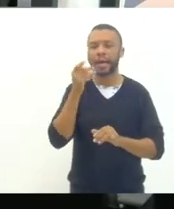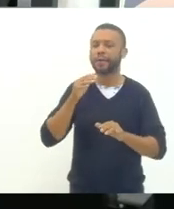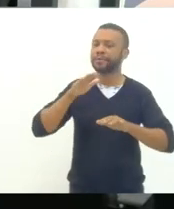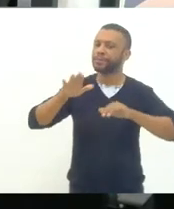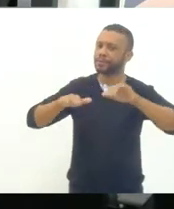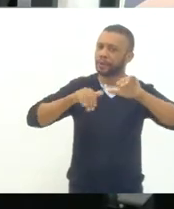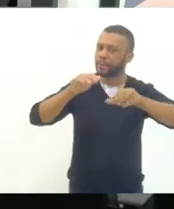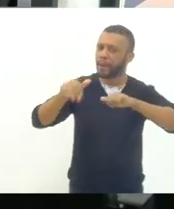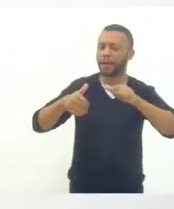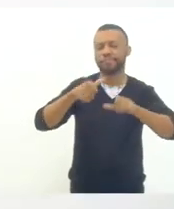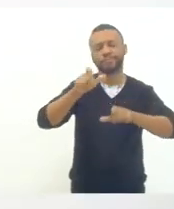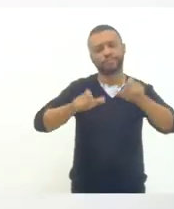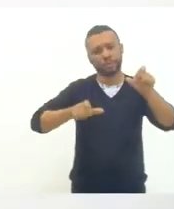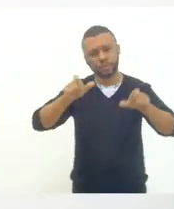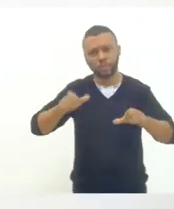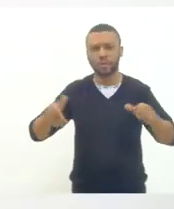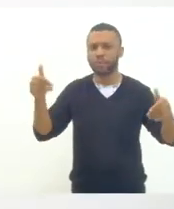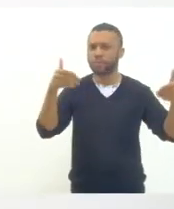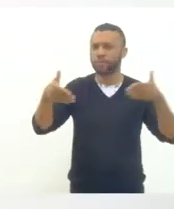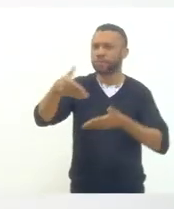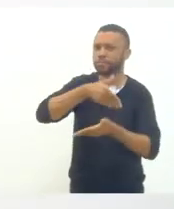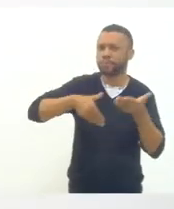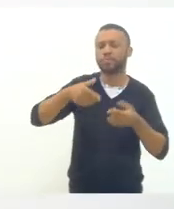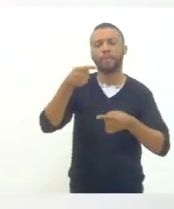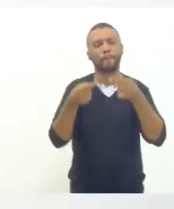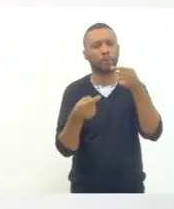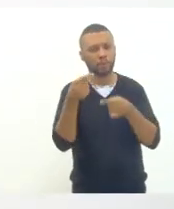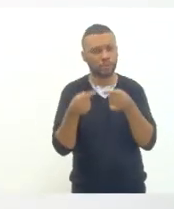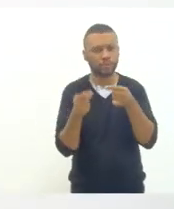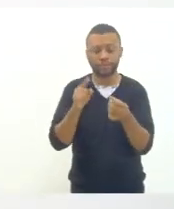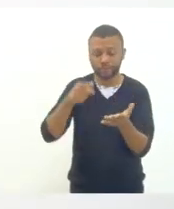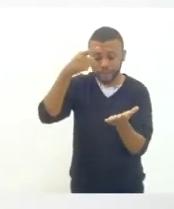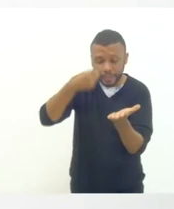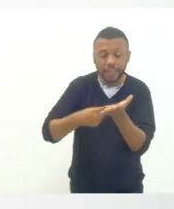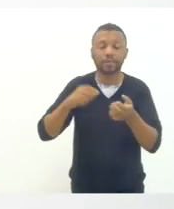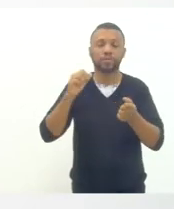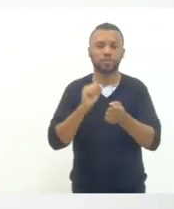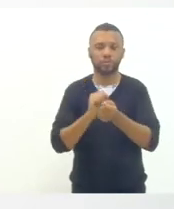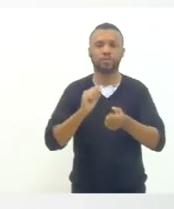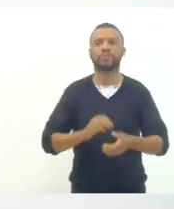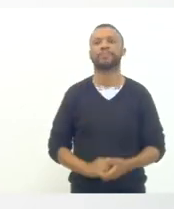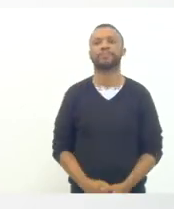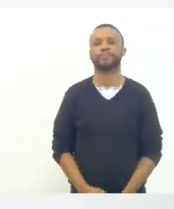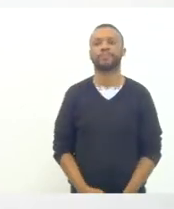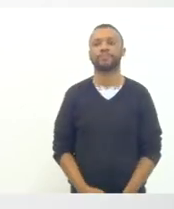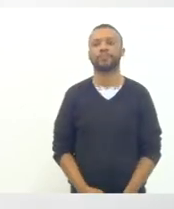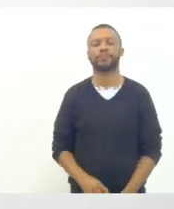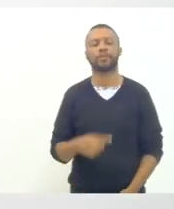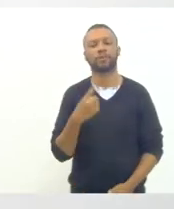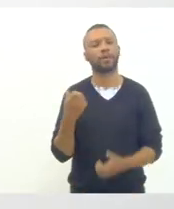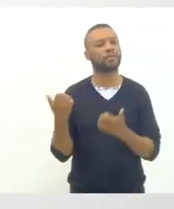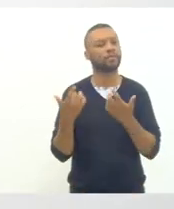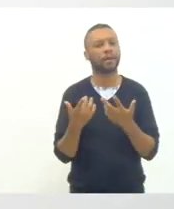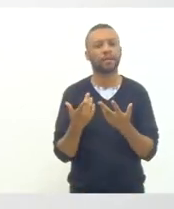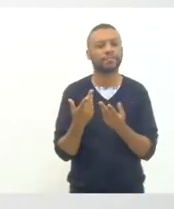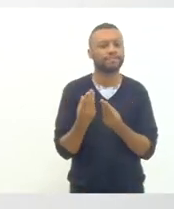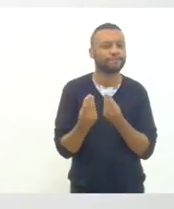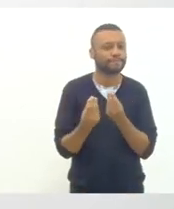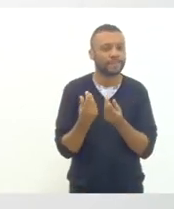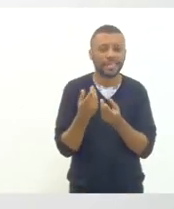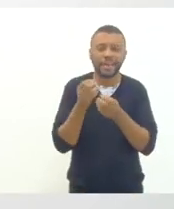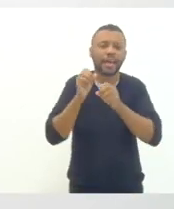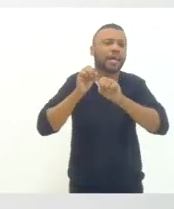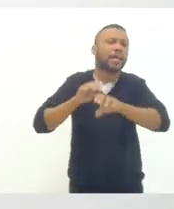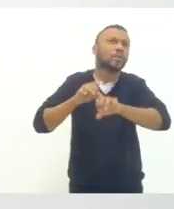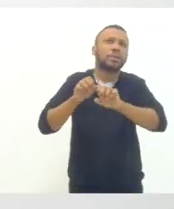possível de atores políticos nesse compromisso a gente fala muito que a educação todo